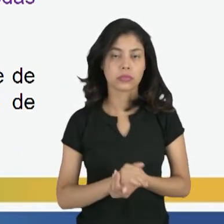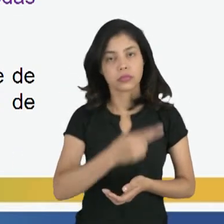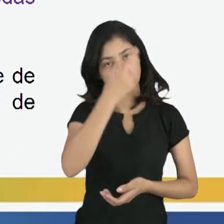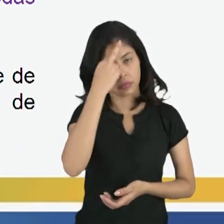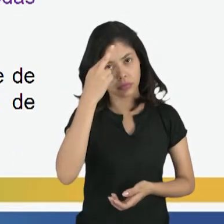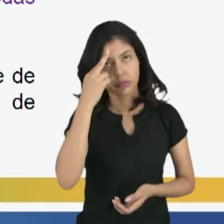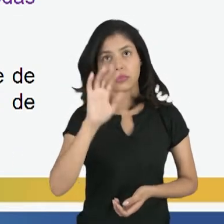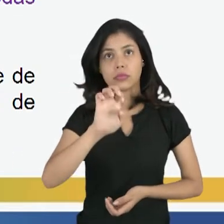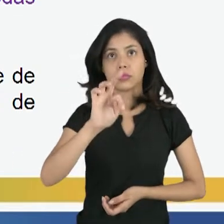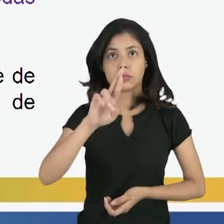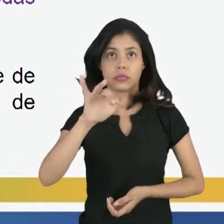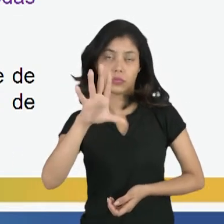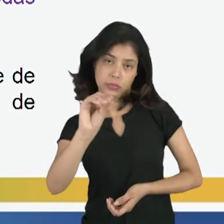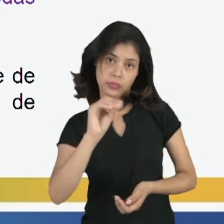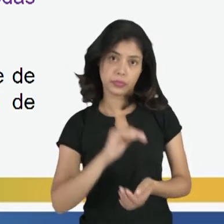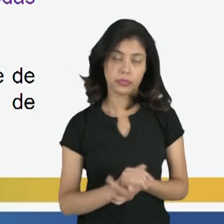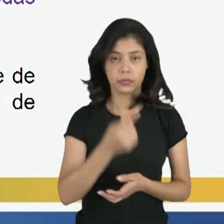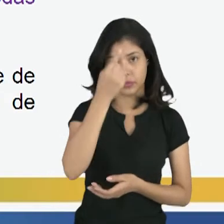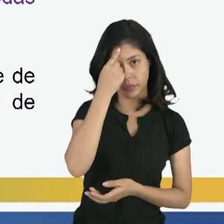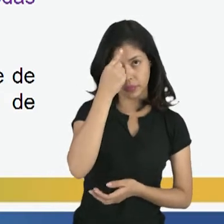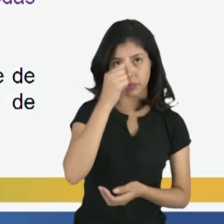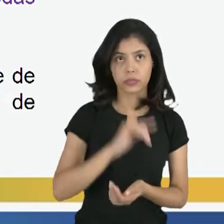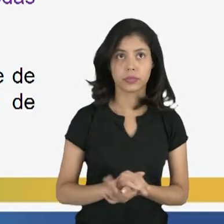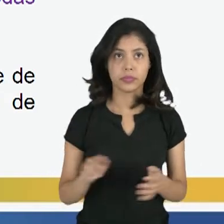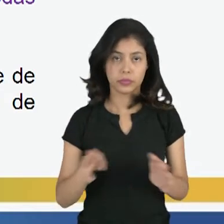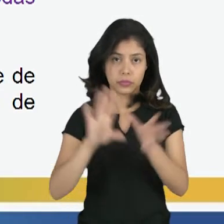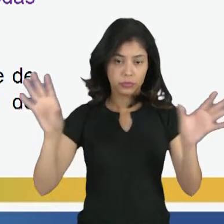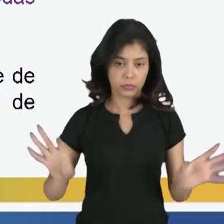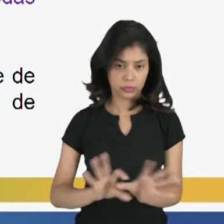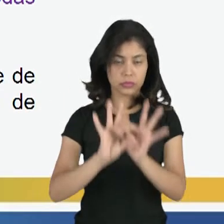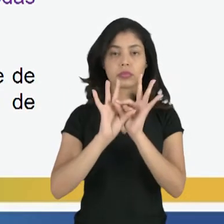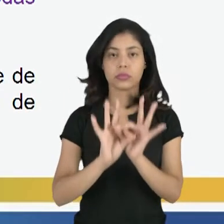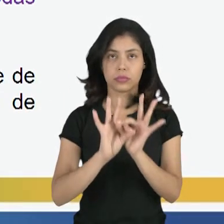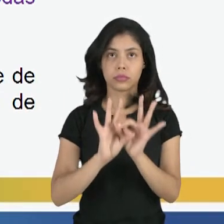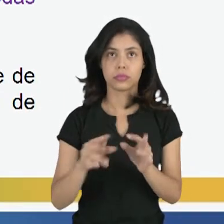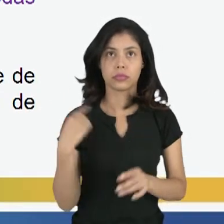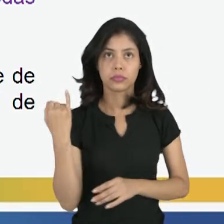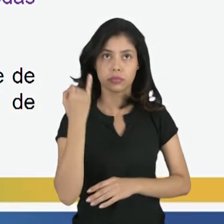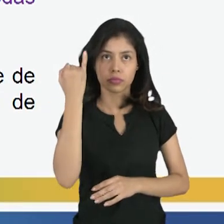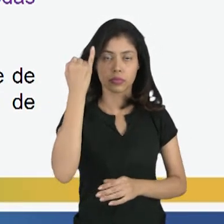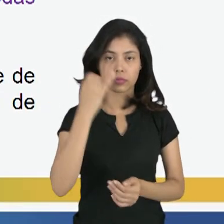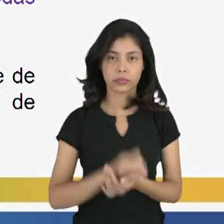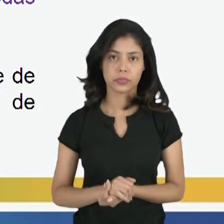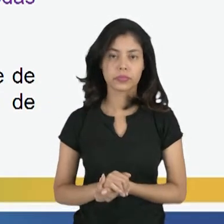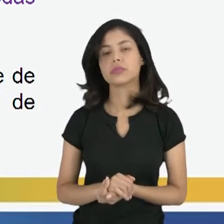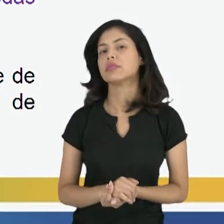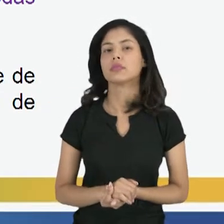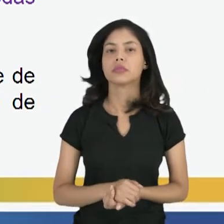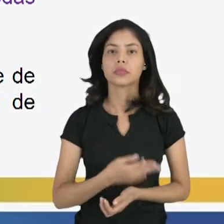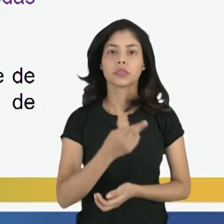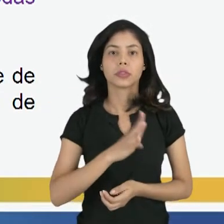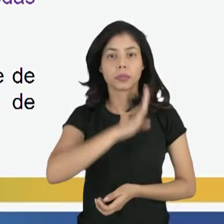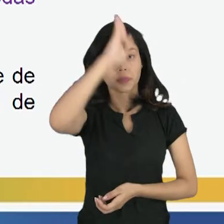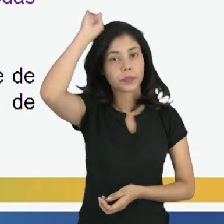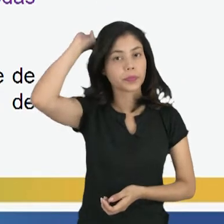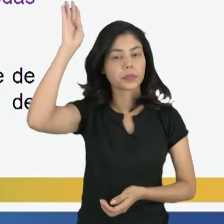estoicos, né? Que foram pensadores que estavam ligados principalmente à literatura romana, né?